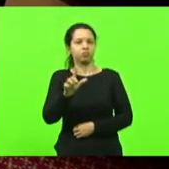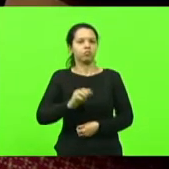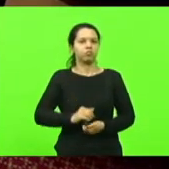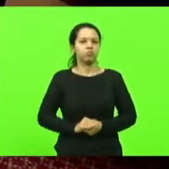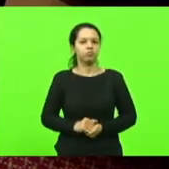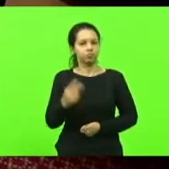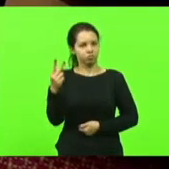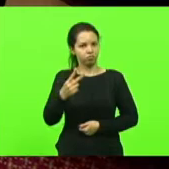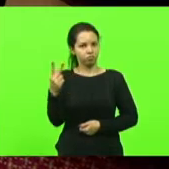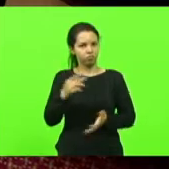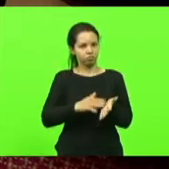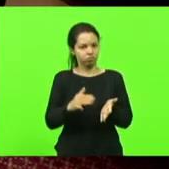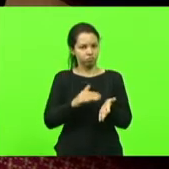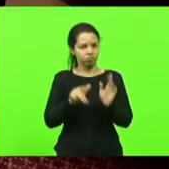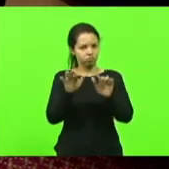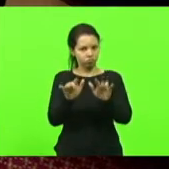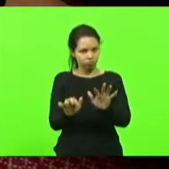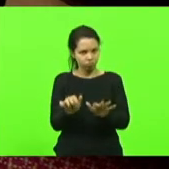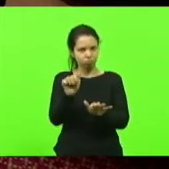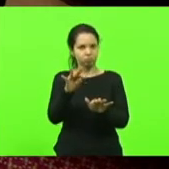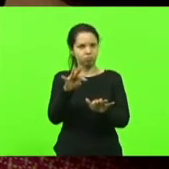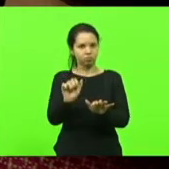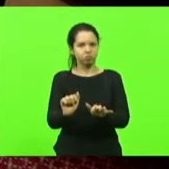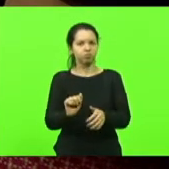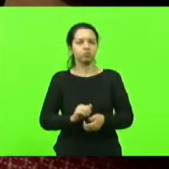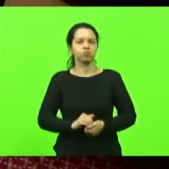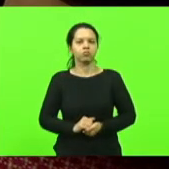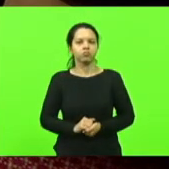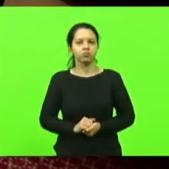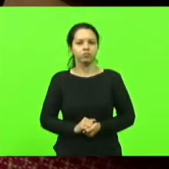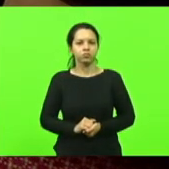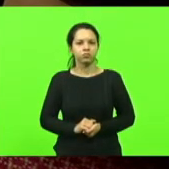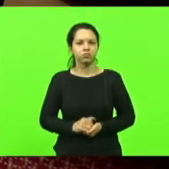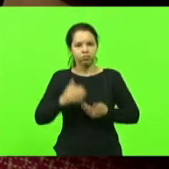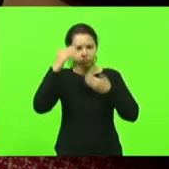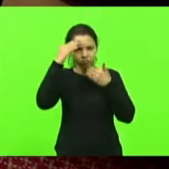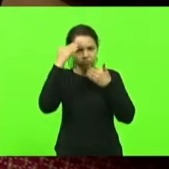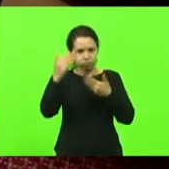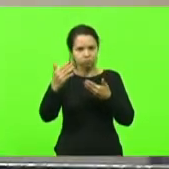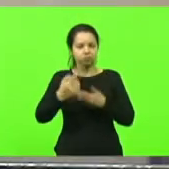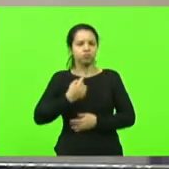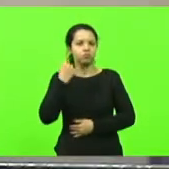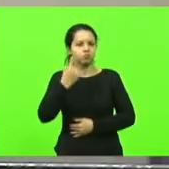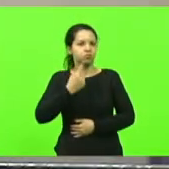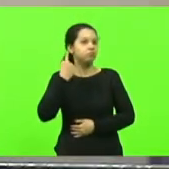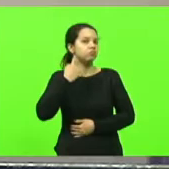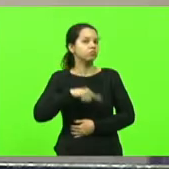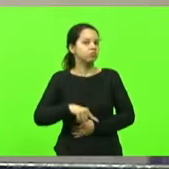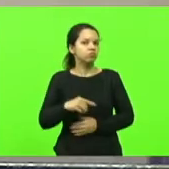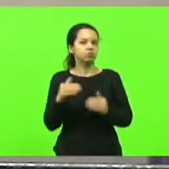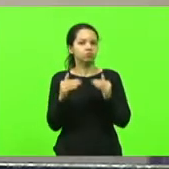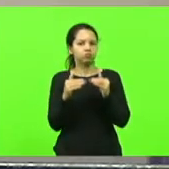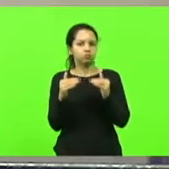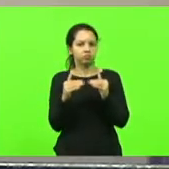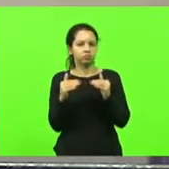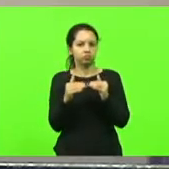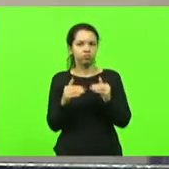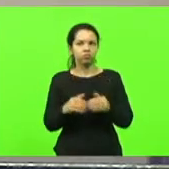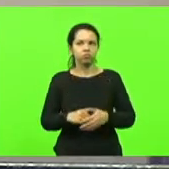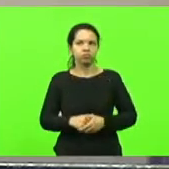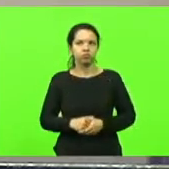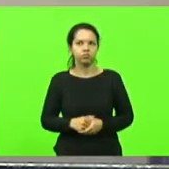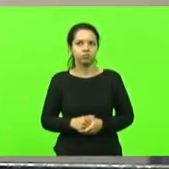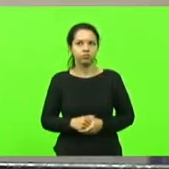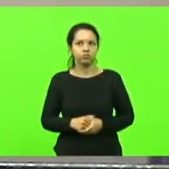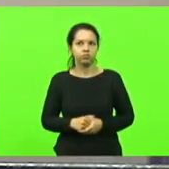o segundo secretário lavrou a presente ata, senhor presidente. Muito obrigado, deputado Silvio. Em consonância com... Ainda tem mais